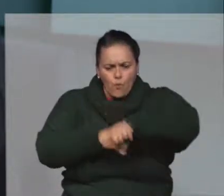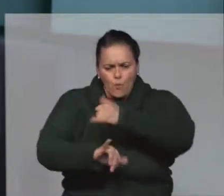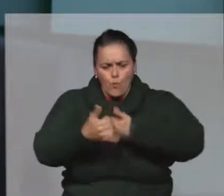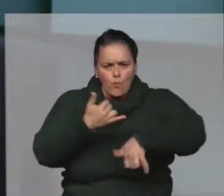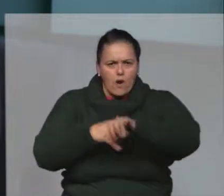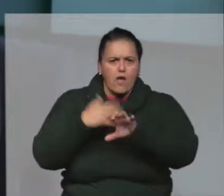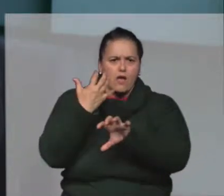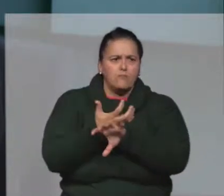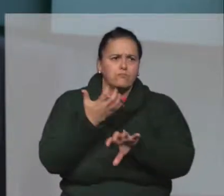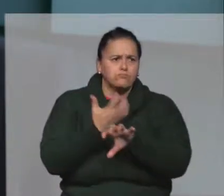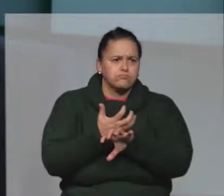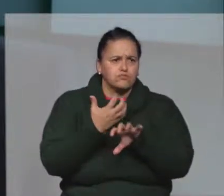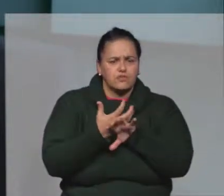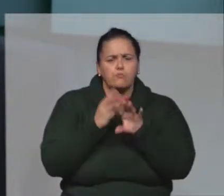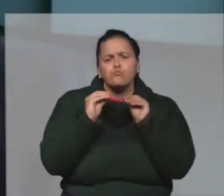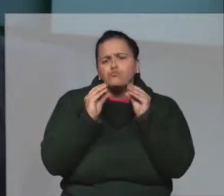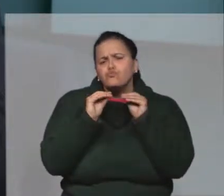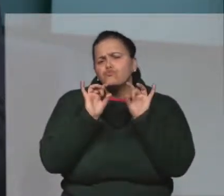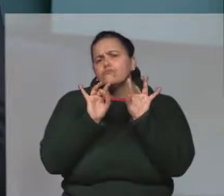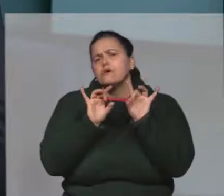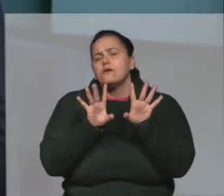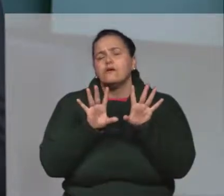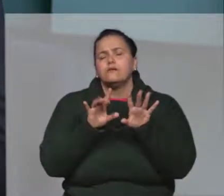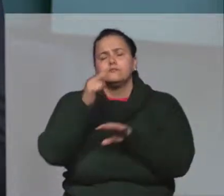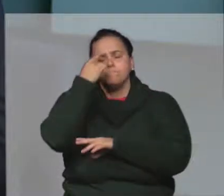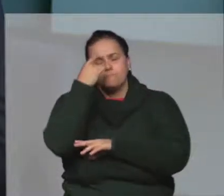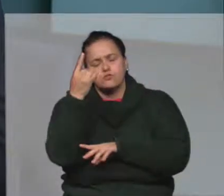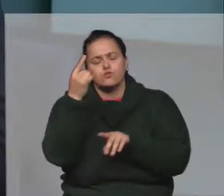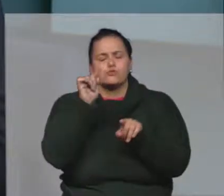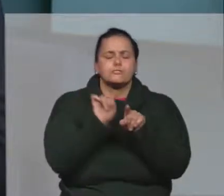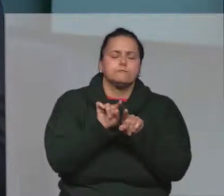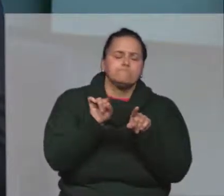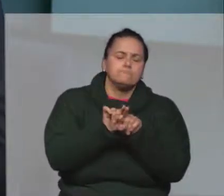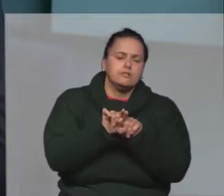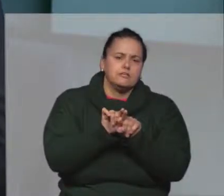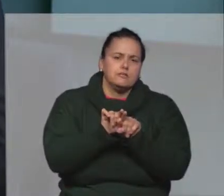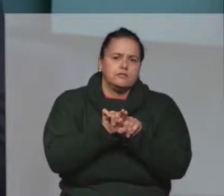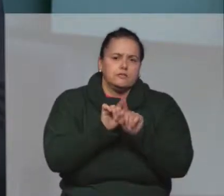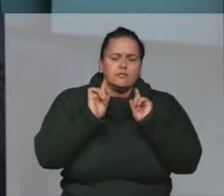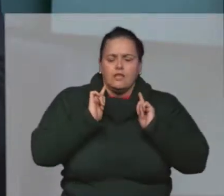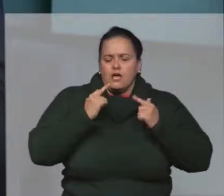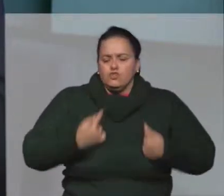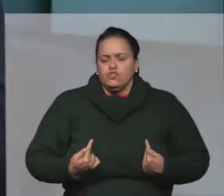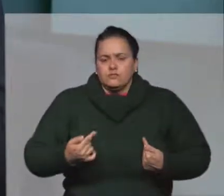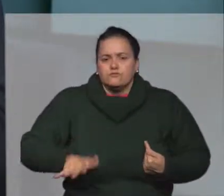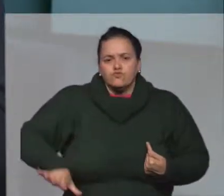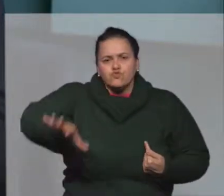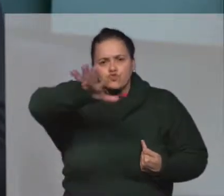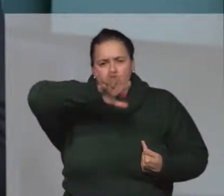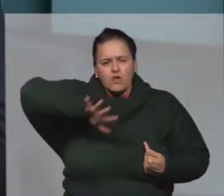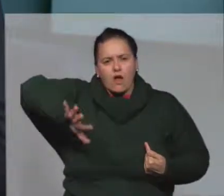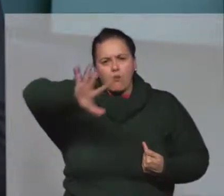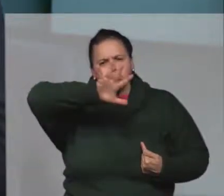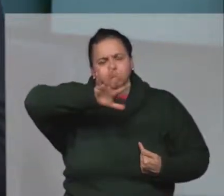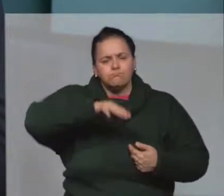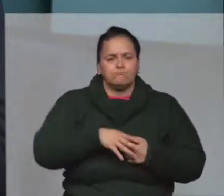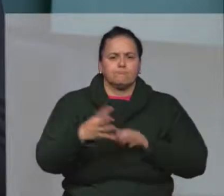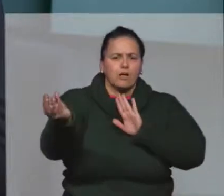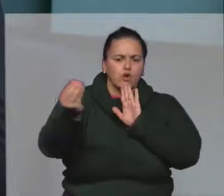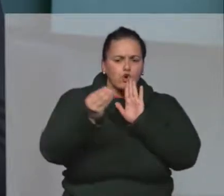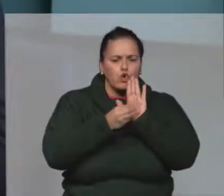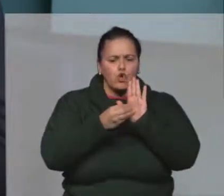petroquímicas, que é uma disciplina muito específica. A gente pensou também na gestão em geral, e aí a gente